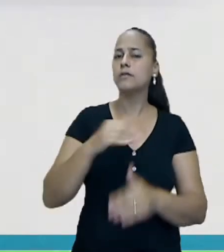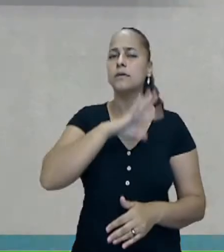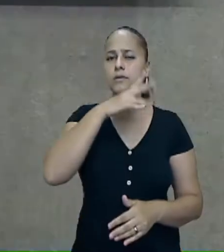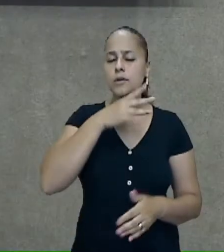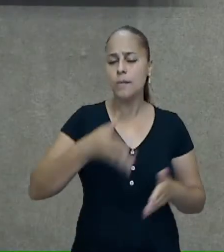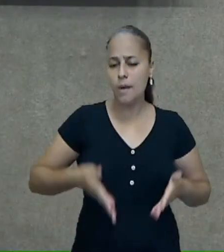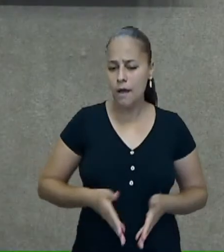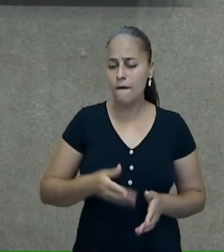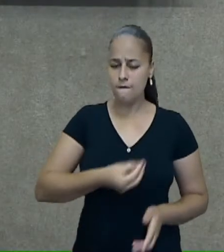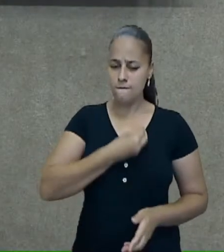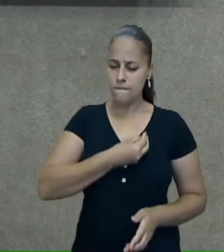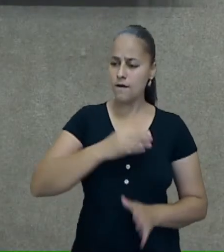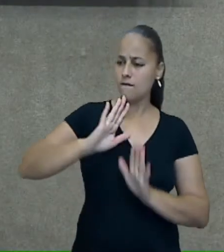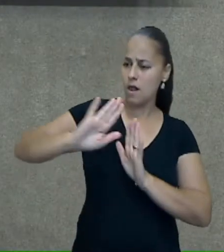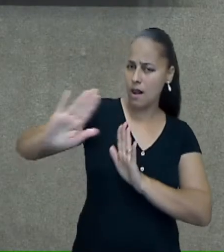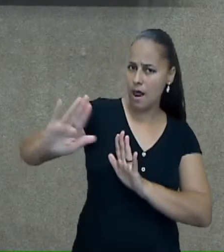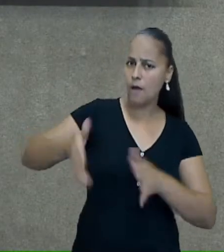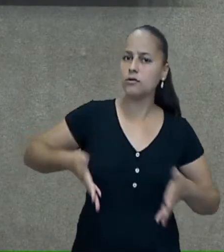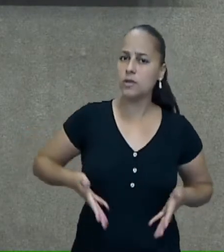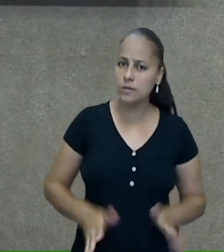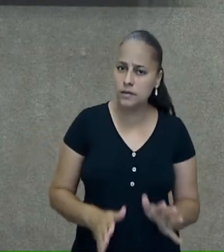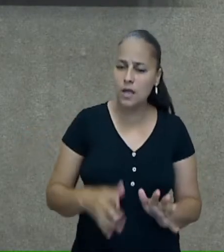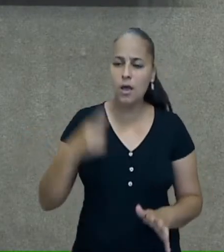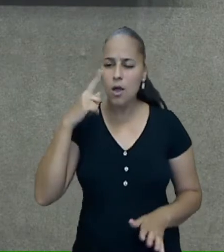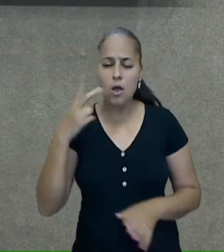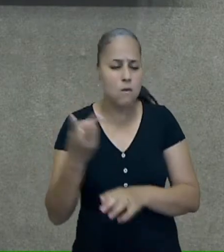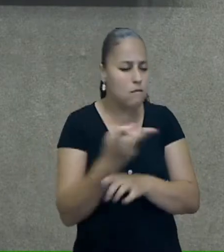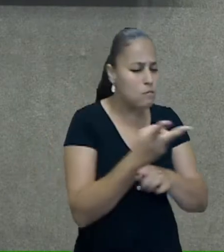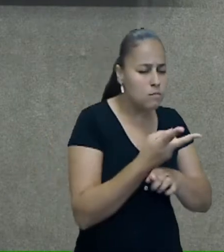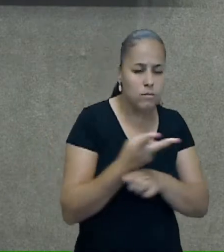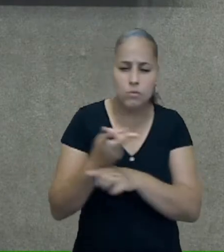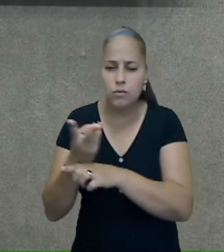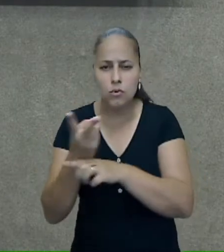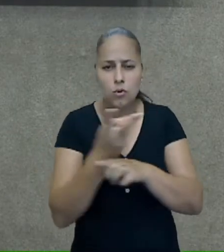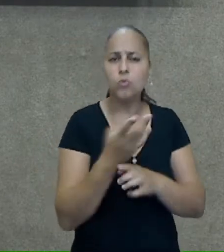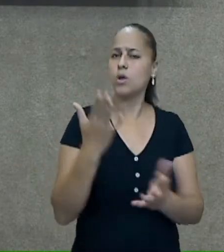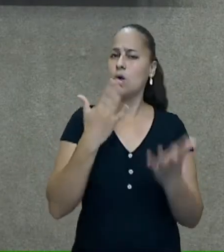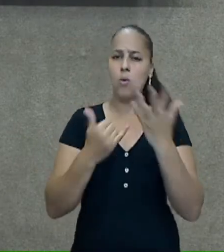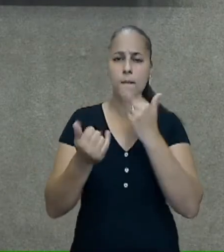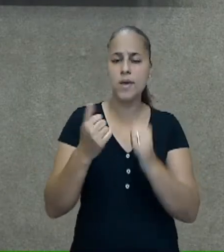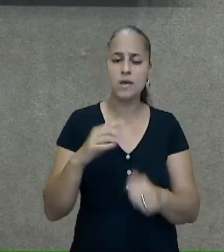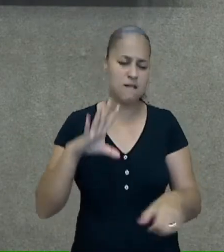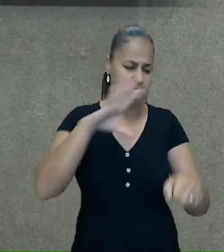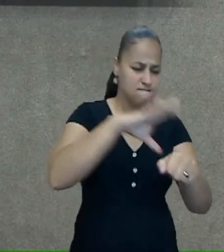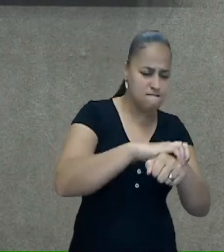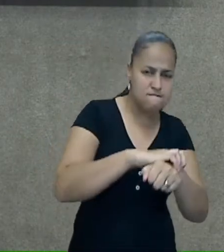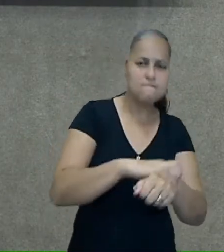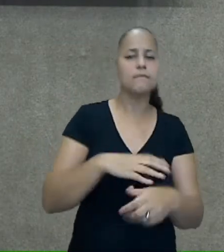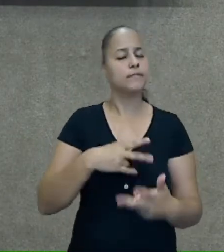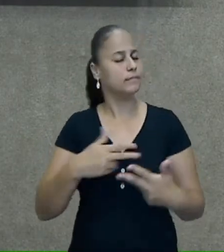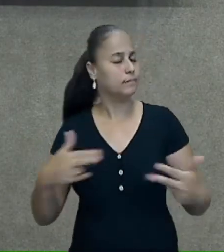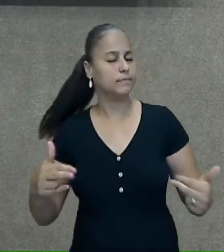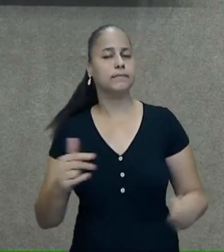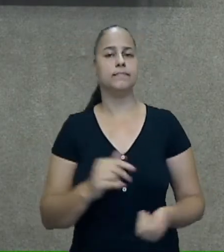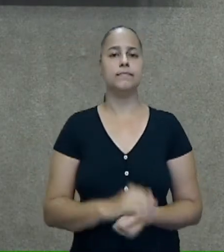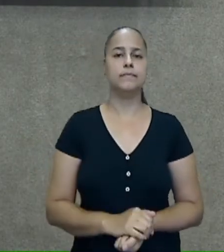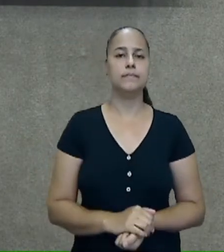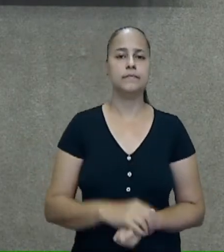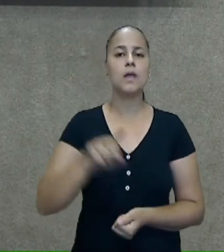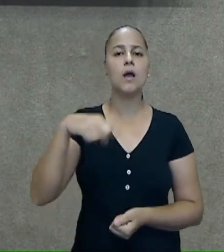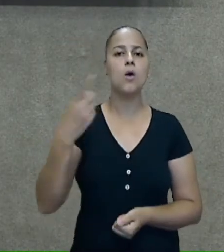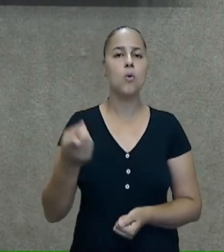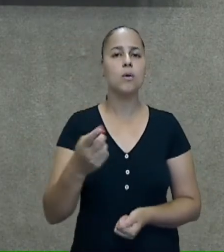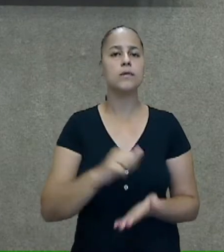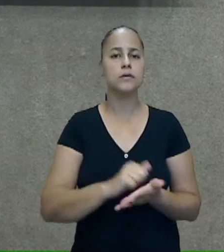lugar onde nasceram, eles mesmo conseguem sobreviver sozinhos. Agora, nós vamos para outra